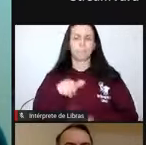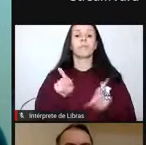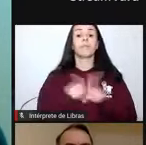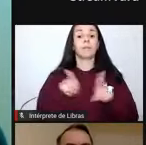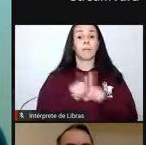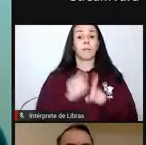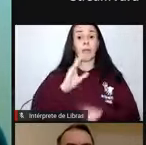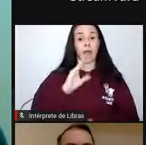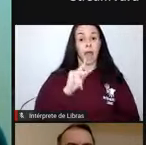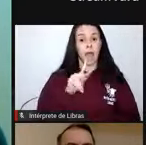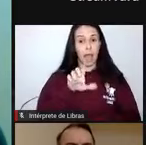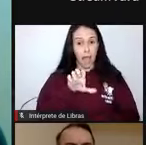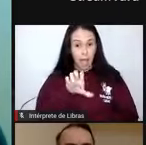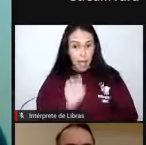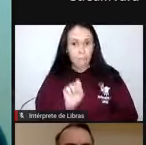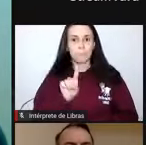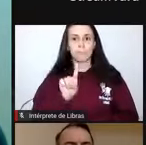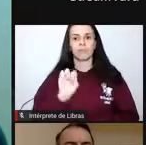CAPS, de 18%,